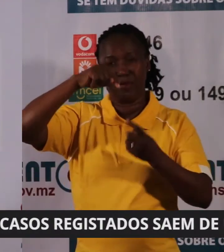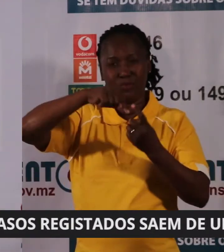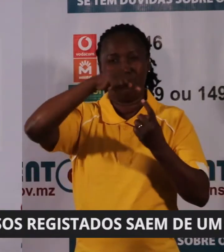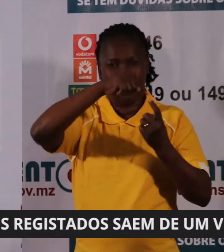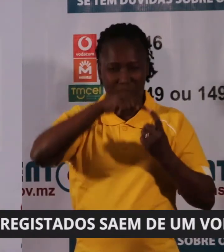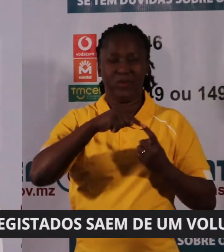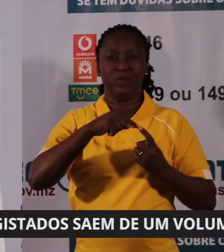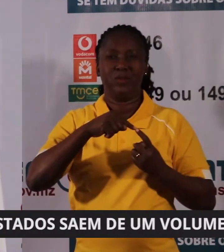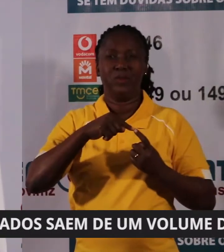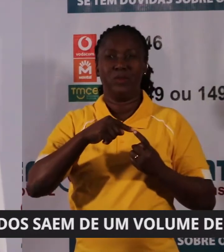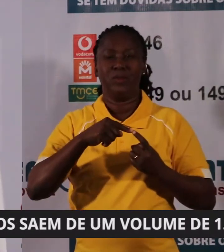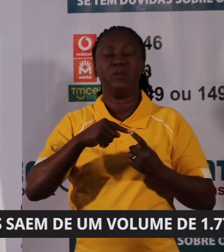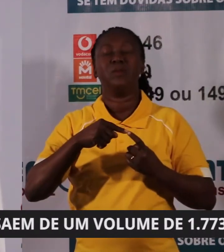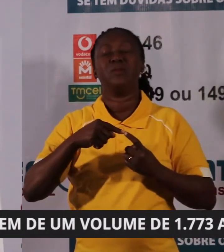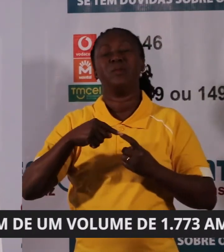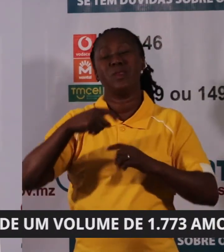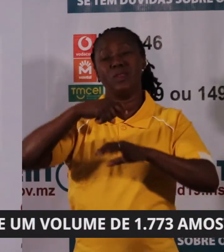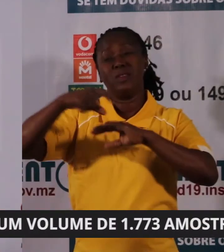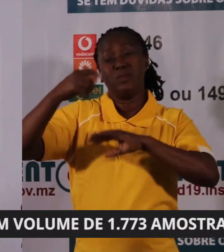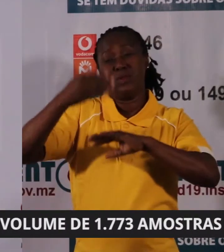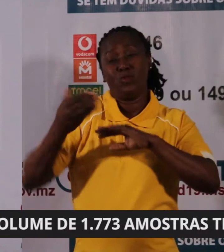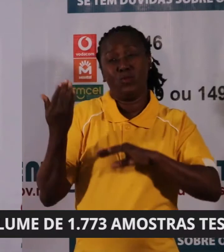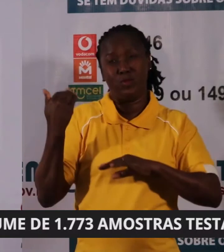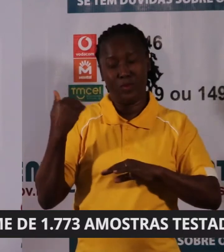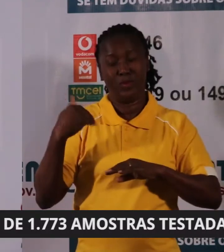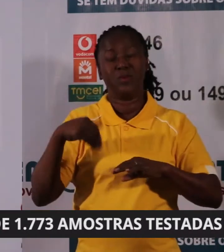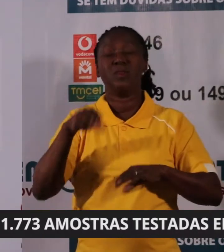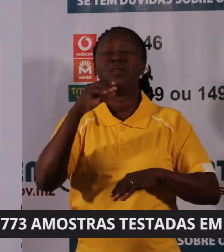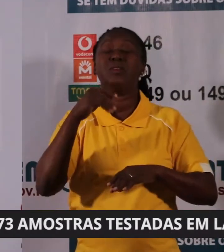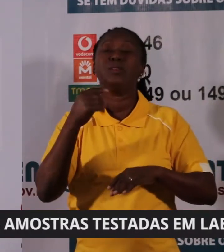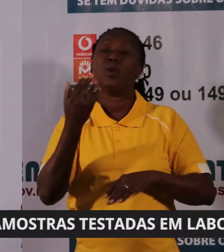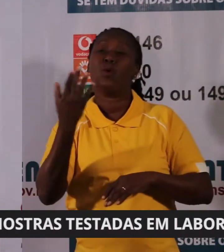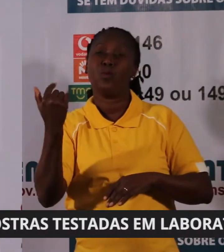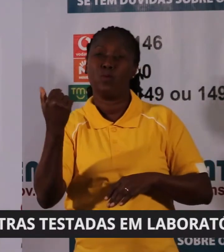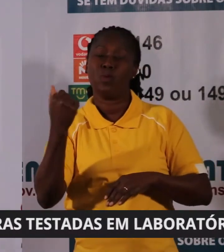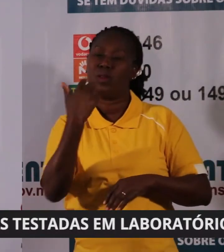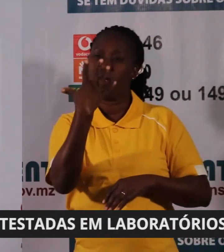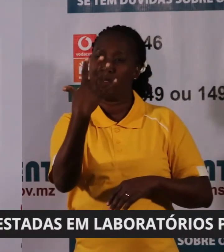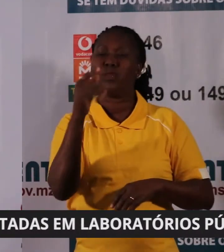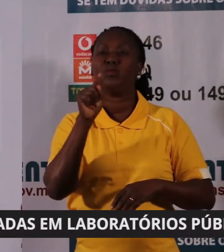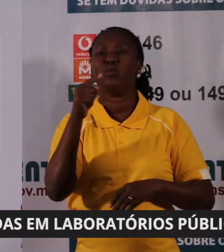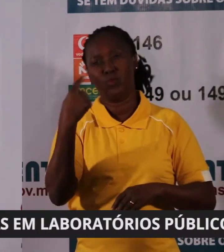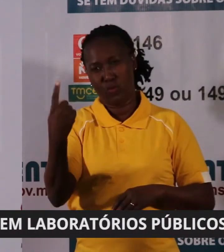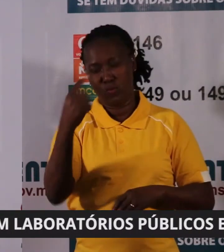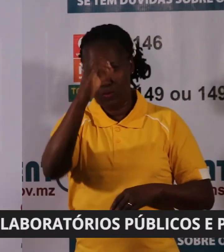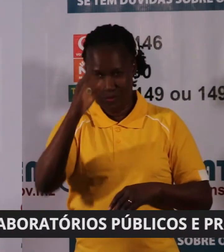na última semana, esta taxa de positividade é de 5,1.